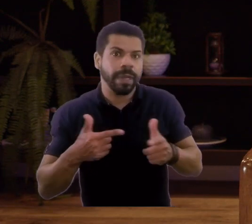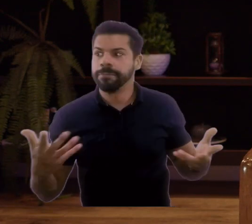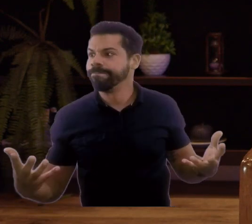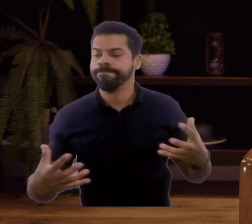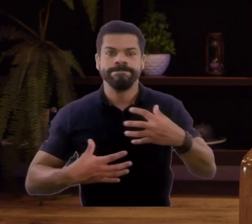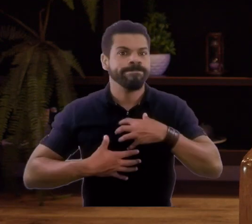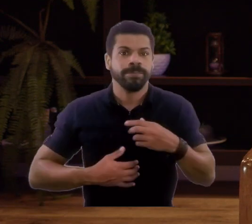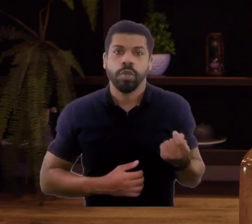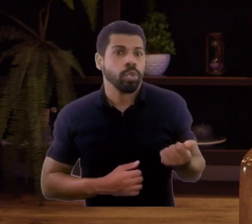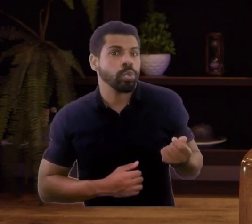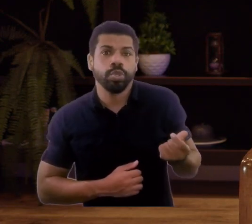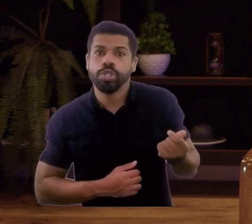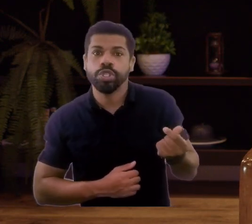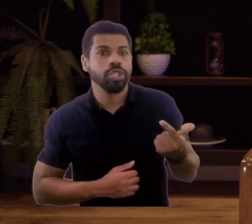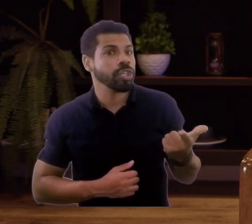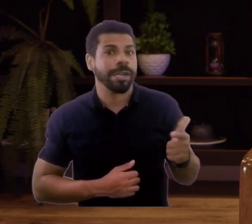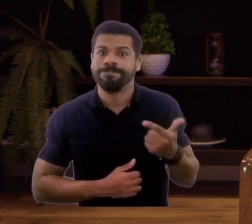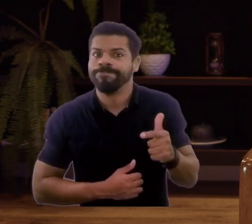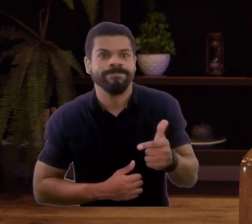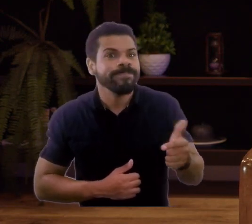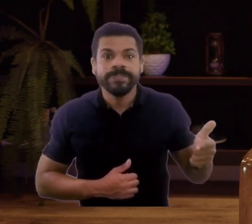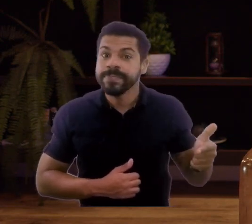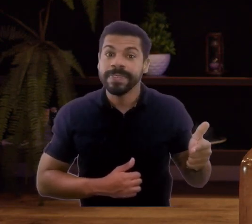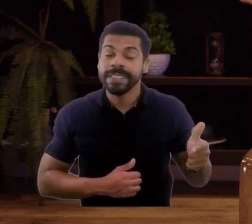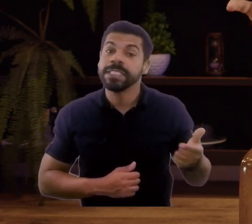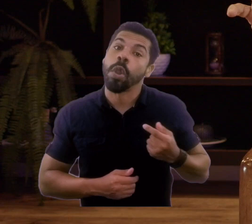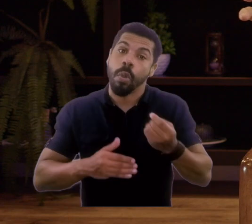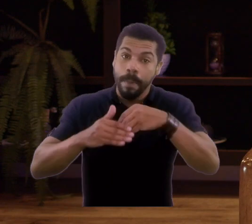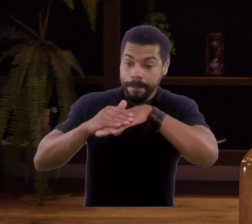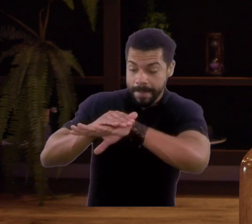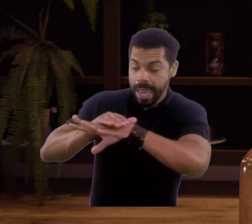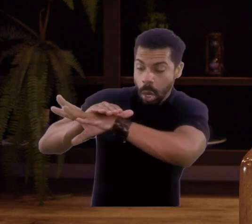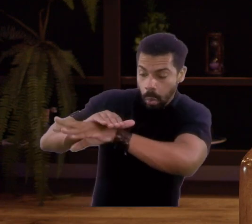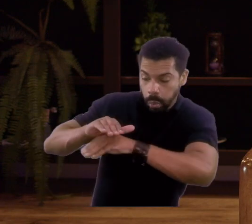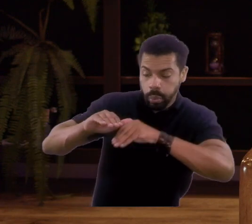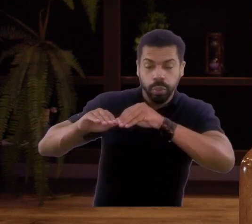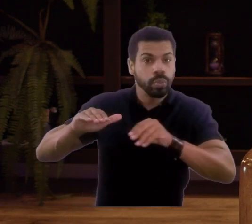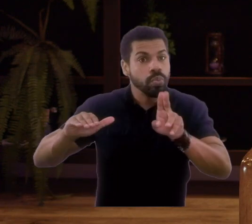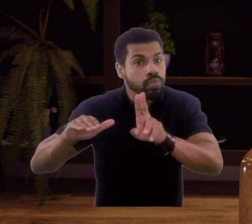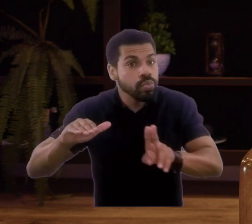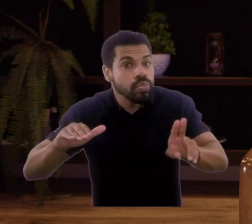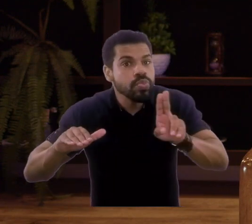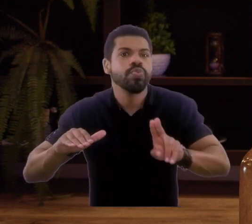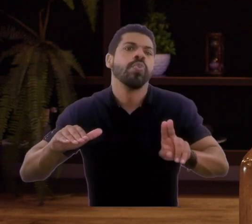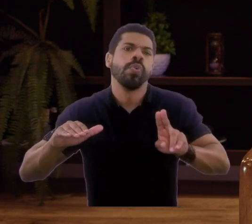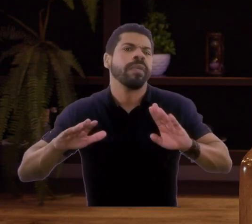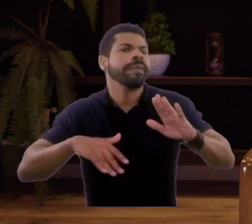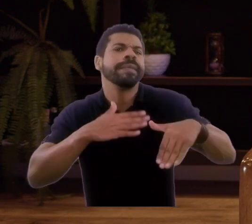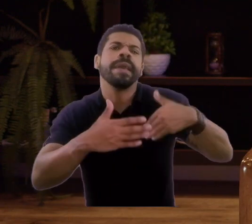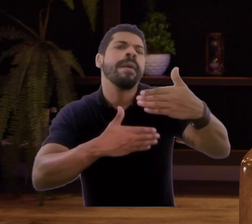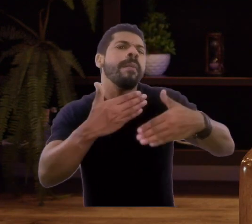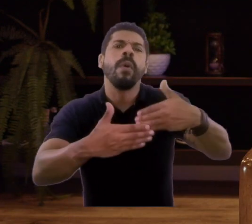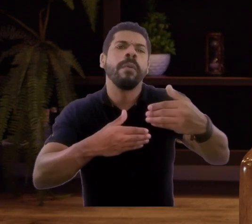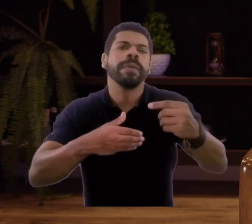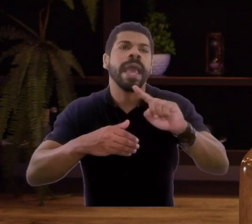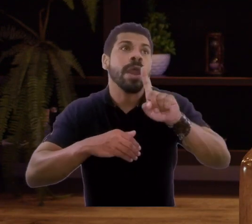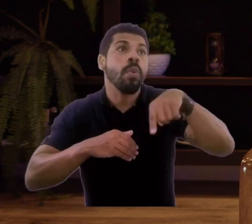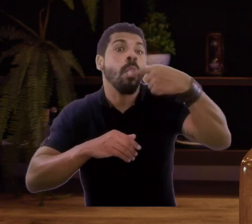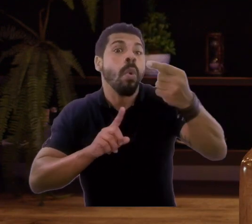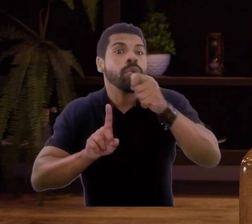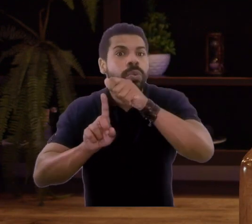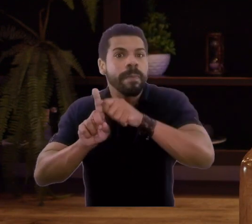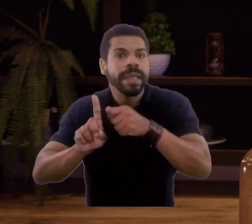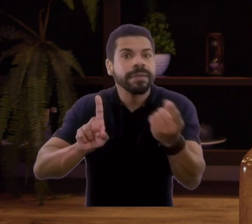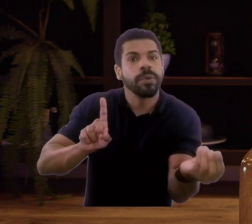aconteceu um imprevisto, nossa, eu não tinha esse dinheiro no meu orçamento, ok, eu tenho a reserva de emergência, eu vou lá, uso, supro lá aquela